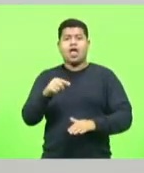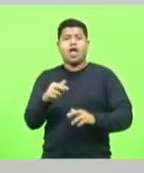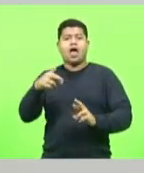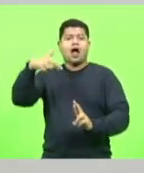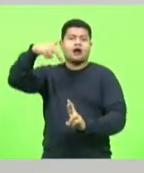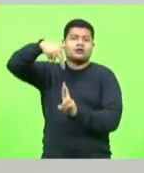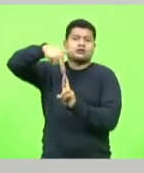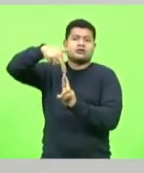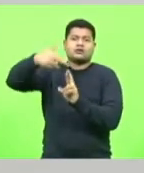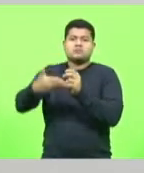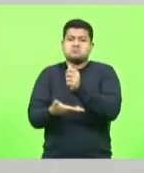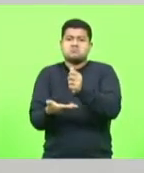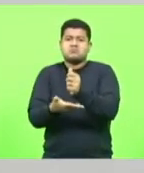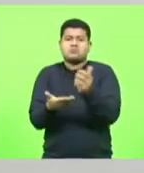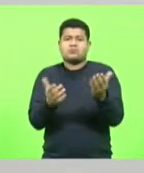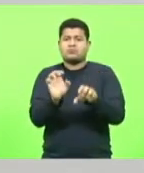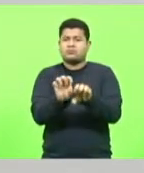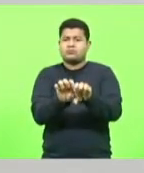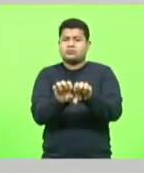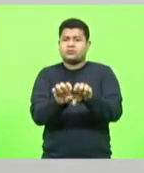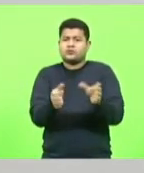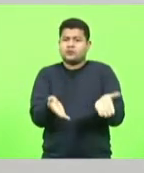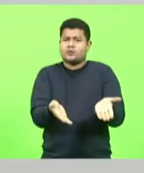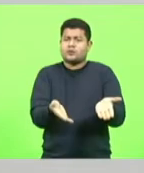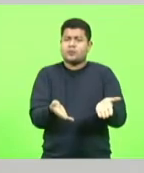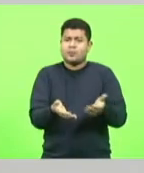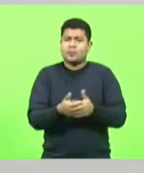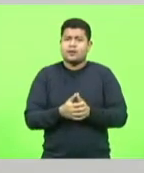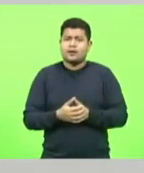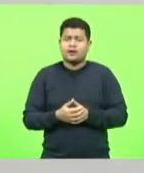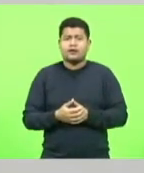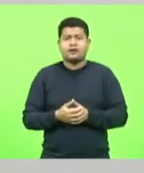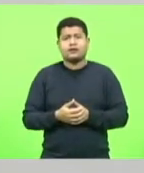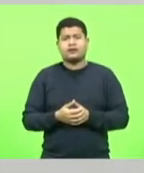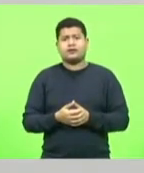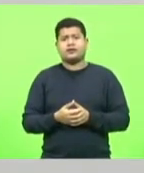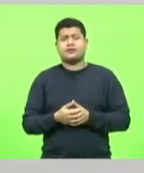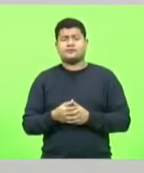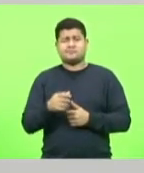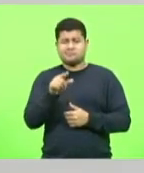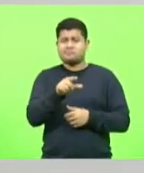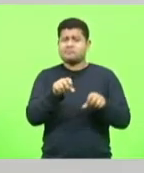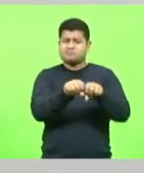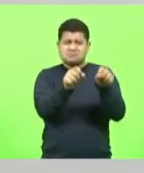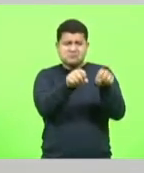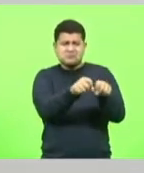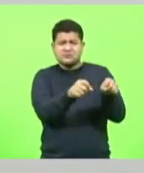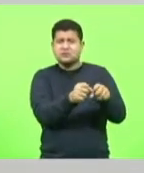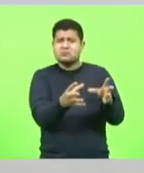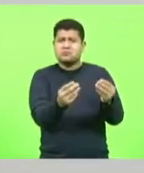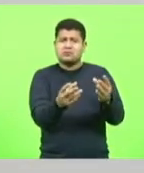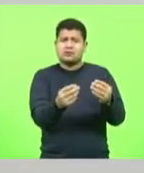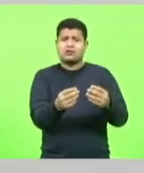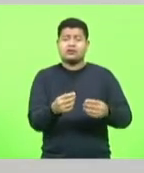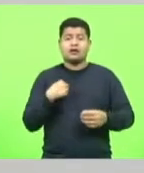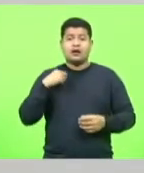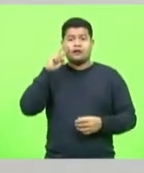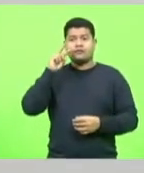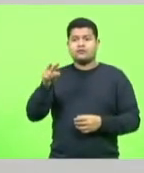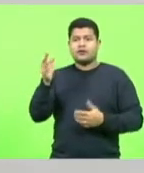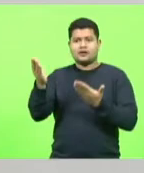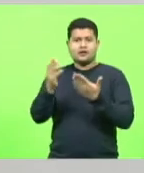numa situação deplorável enquanto a gente vê o ministro